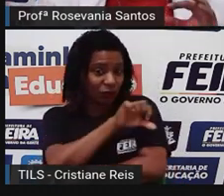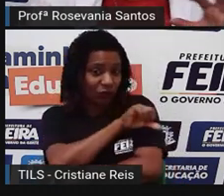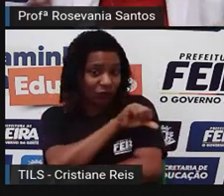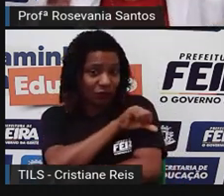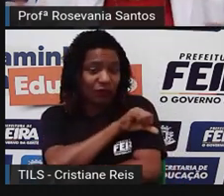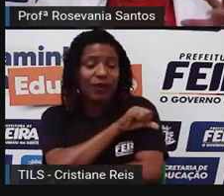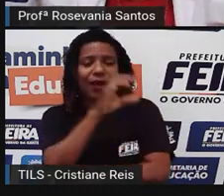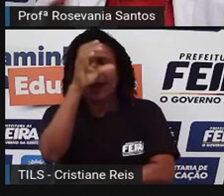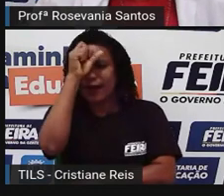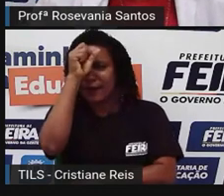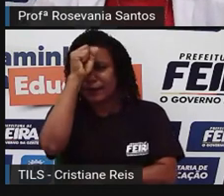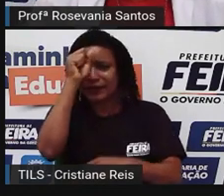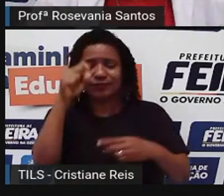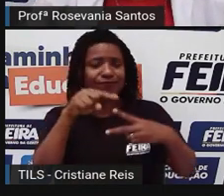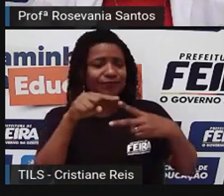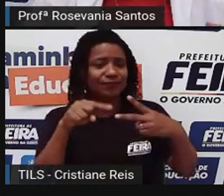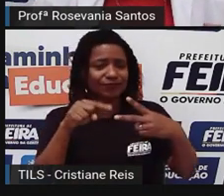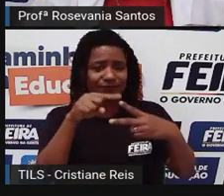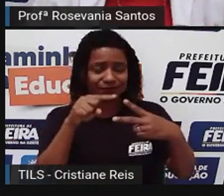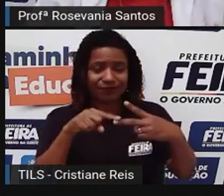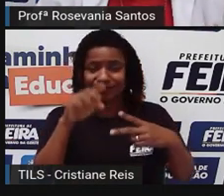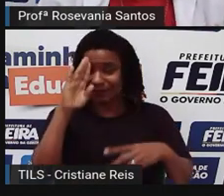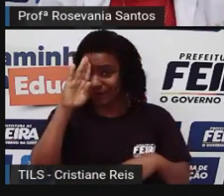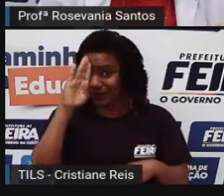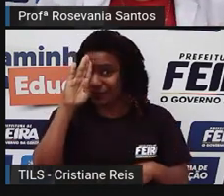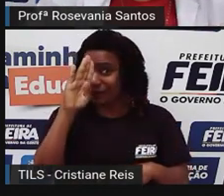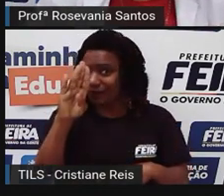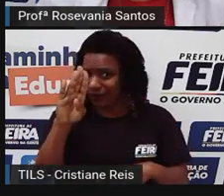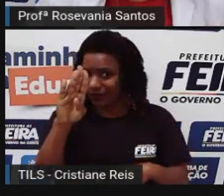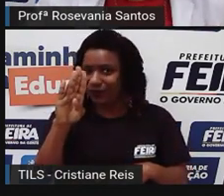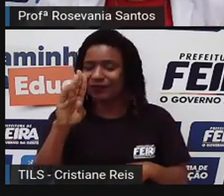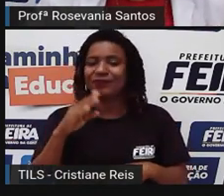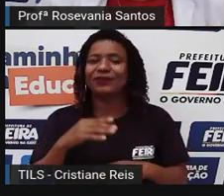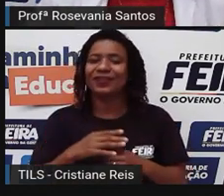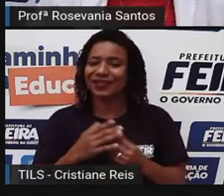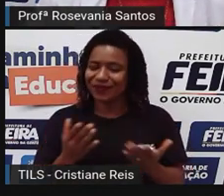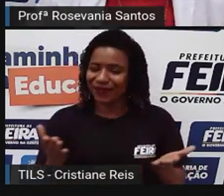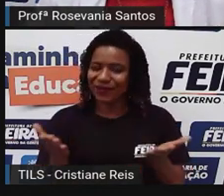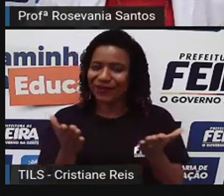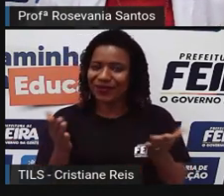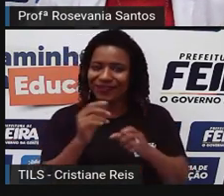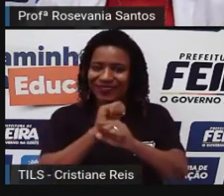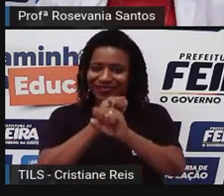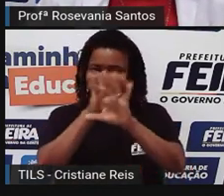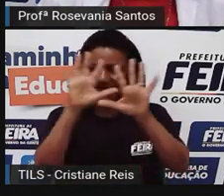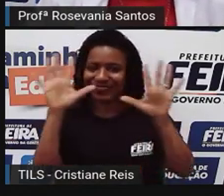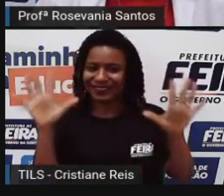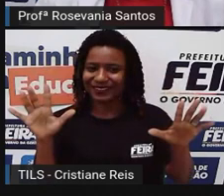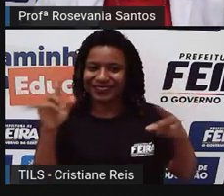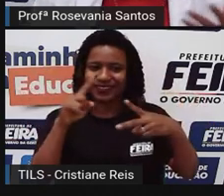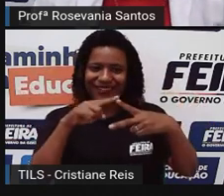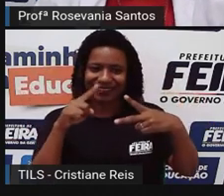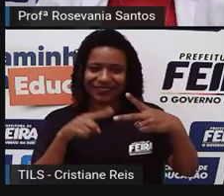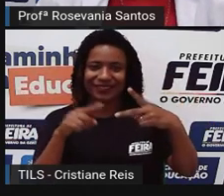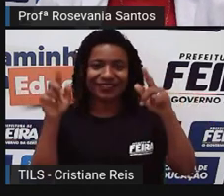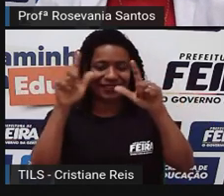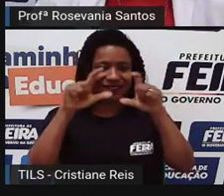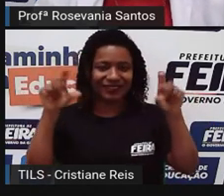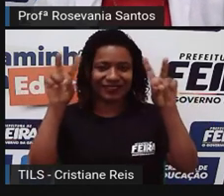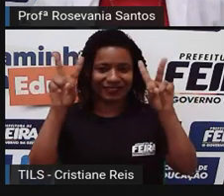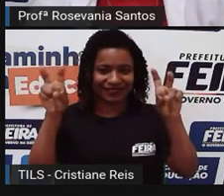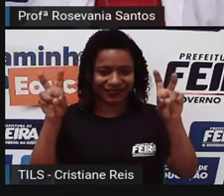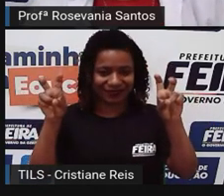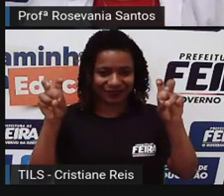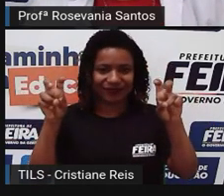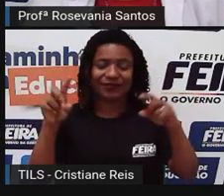falando nesses dois termos aí. Então, para que vocês não tenham muitas dificuldades, a PRO resolveu começar com eles aí.